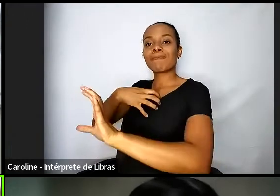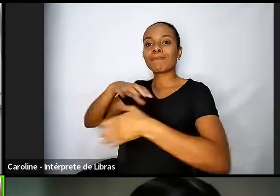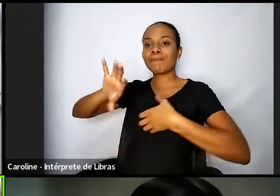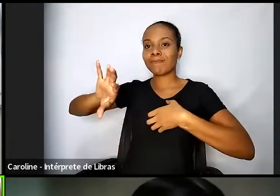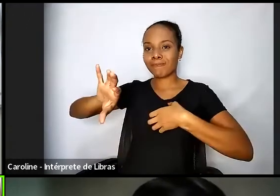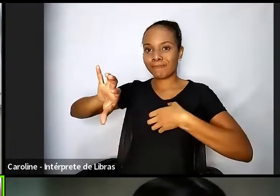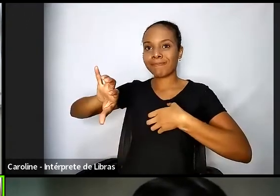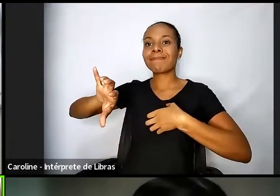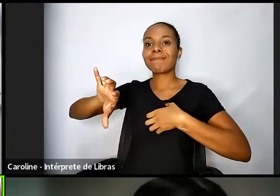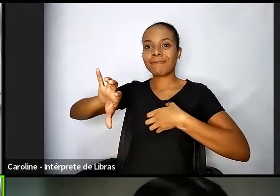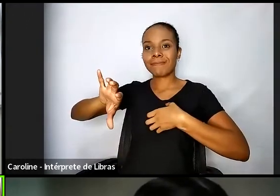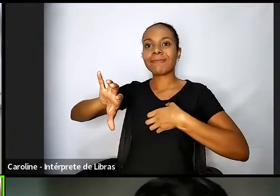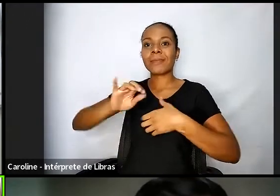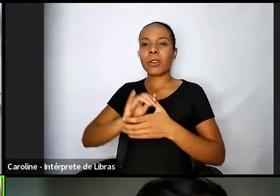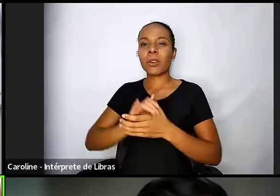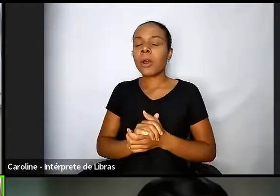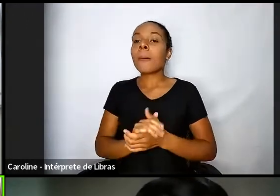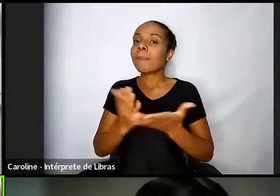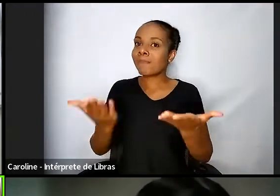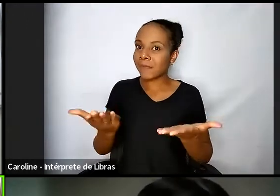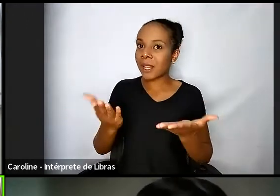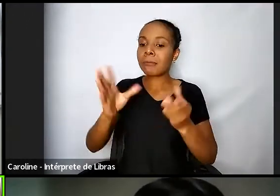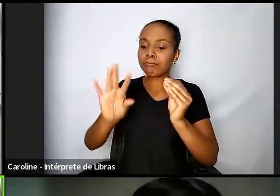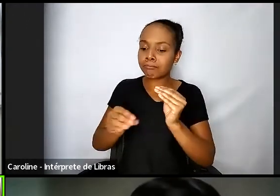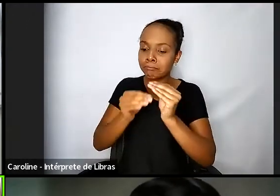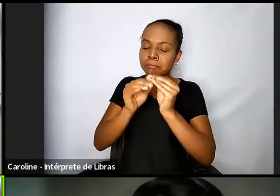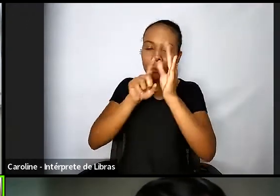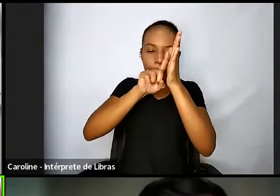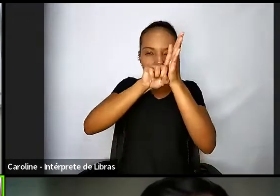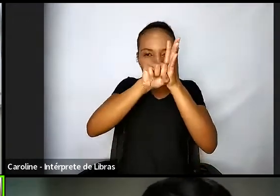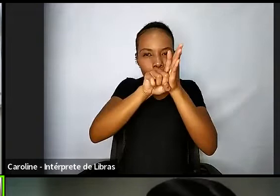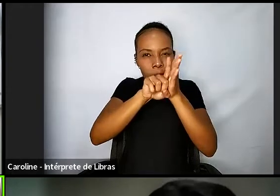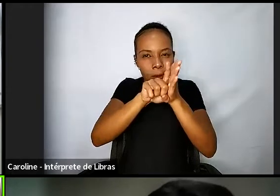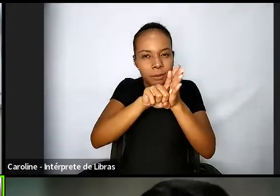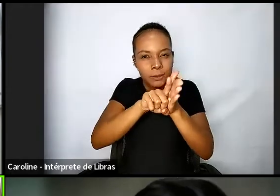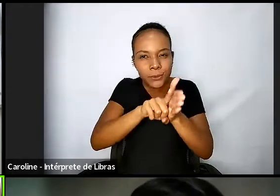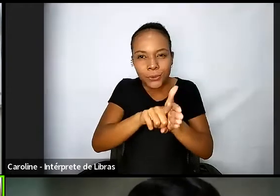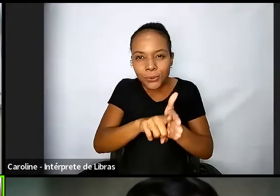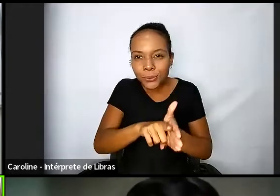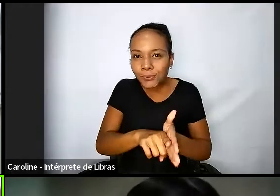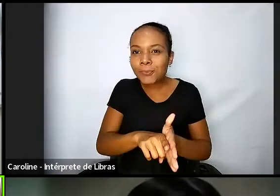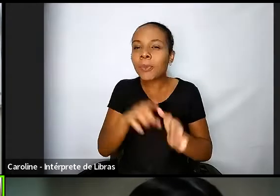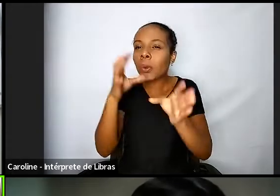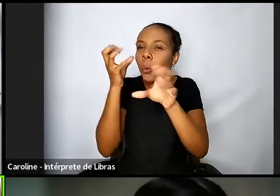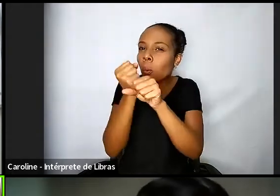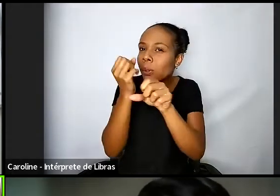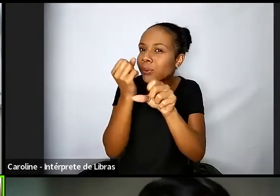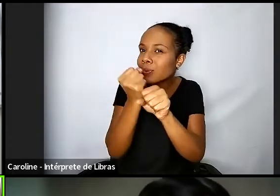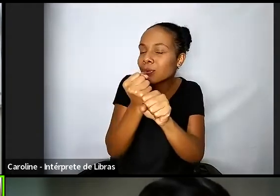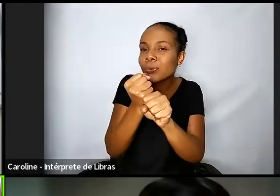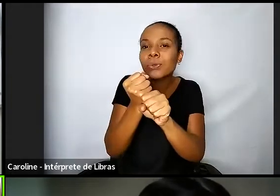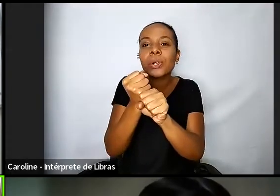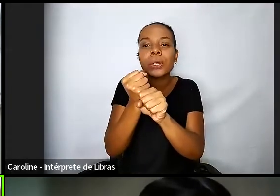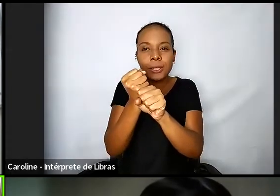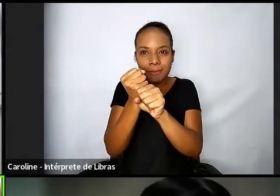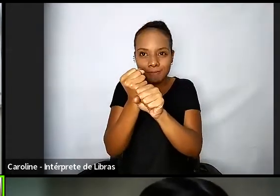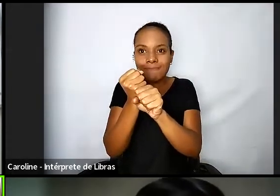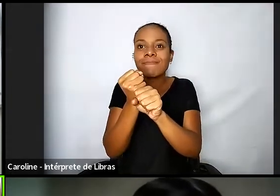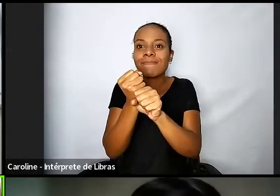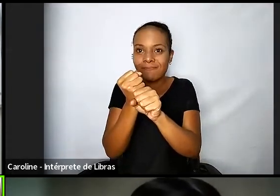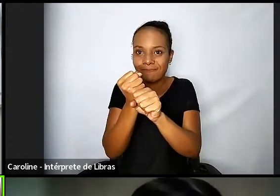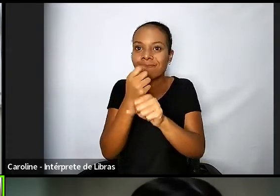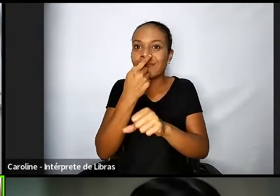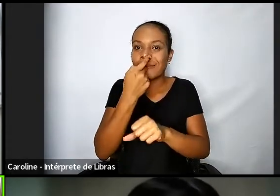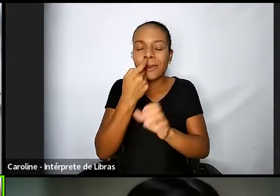apenas com pesquisas e aí as quantitativas com todas as deficiências muito bem